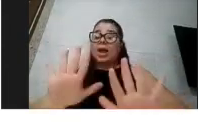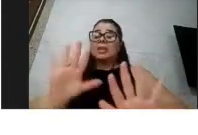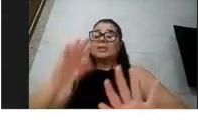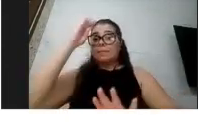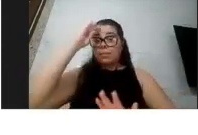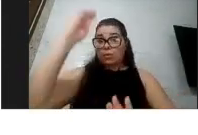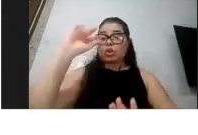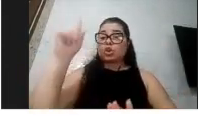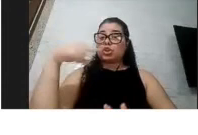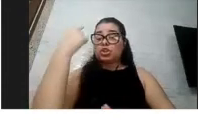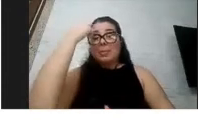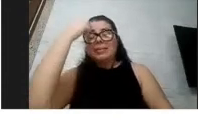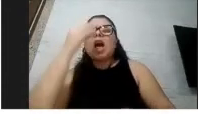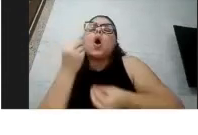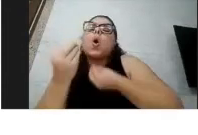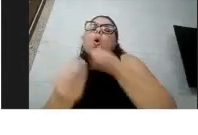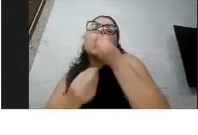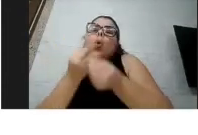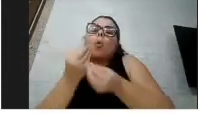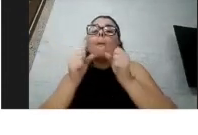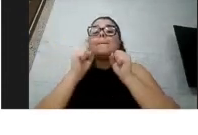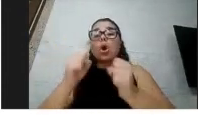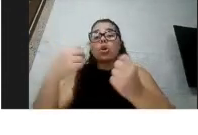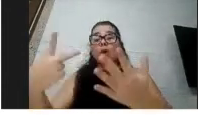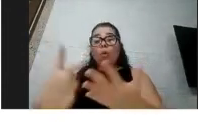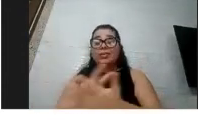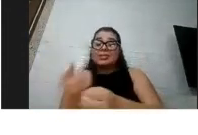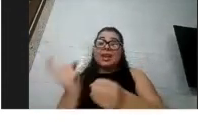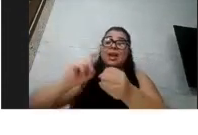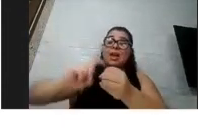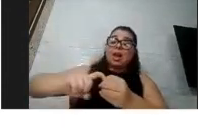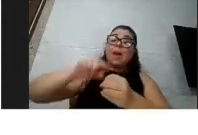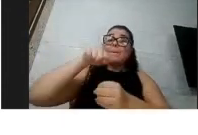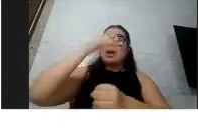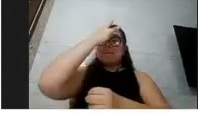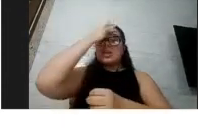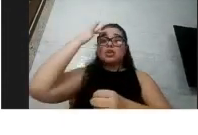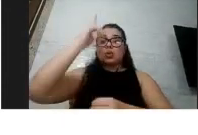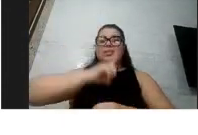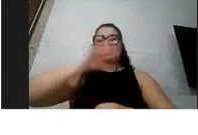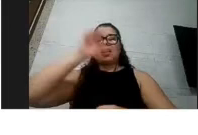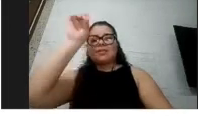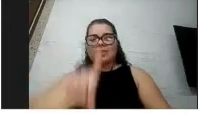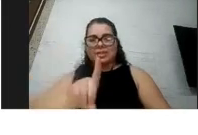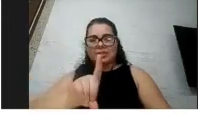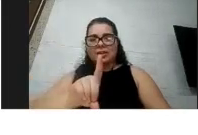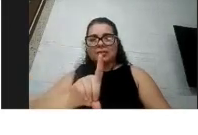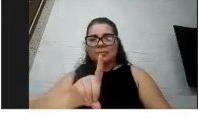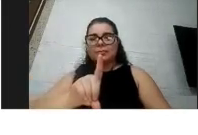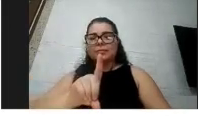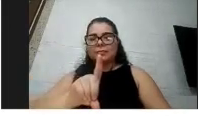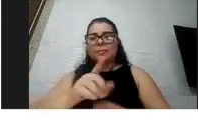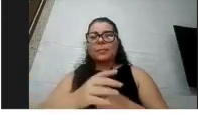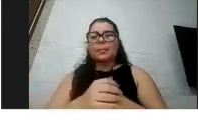como pode ser essa retomada para as pessoas com deficiência, né, então é importante, até que eu pus